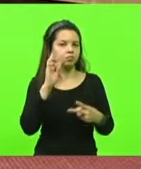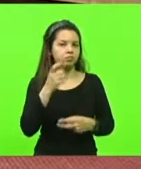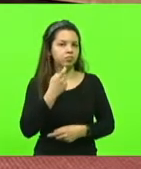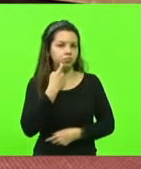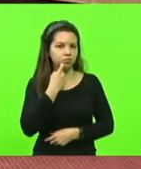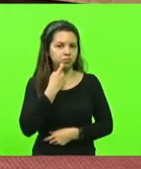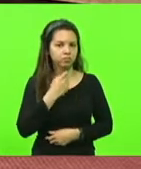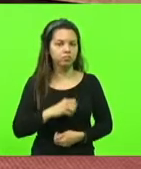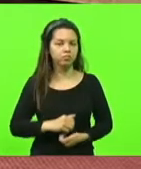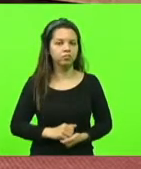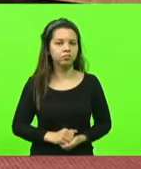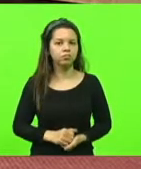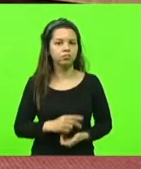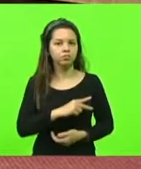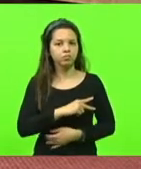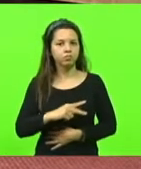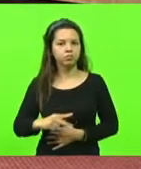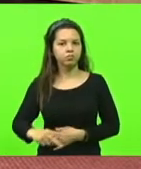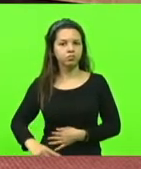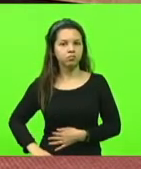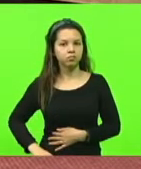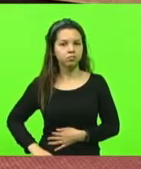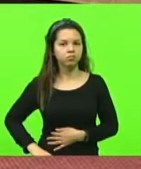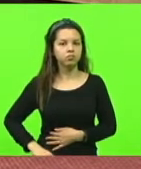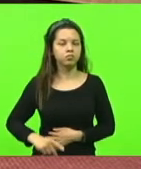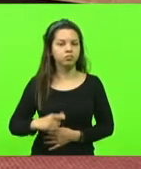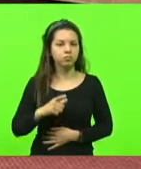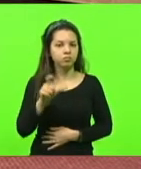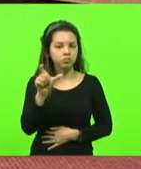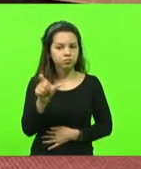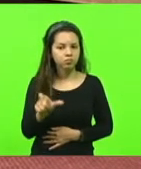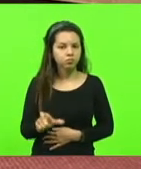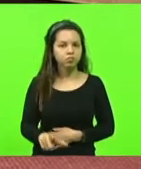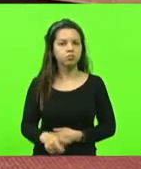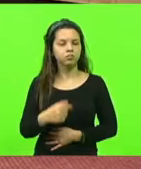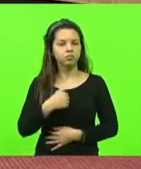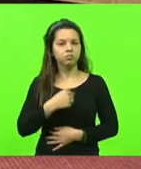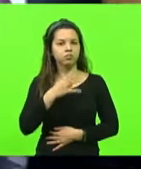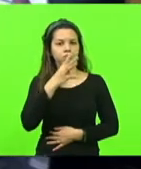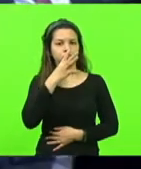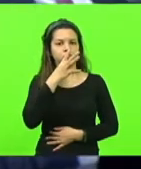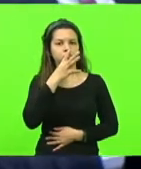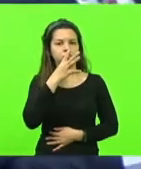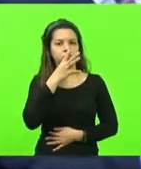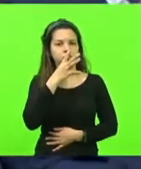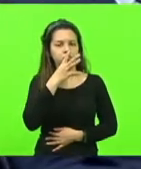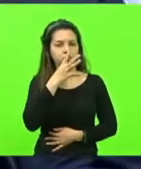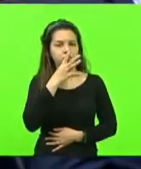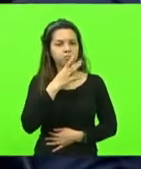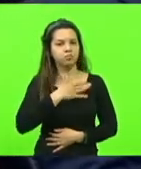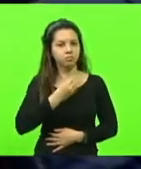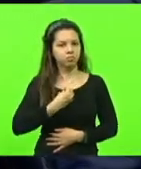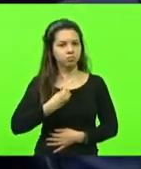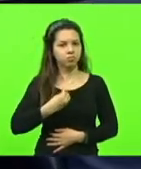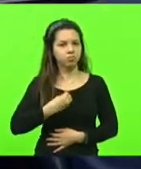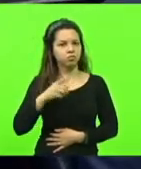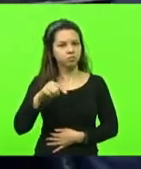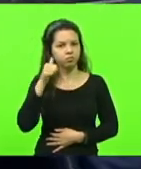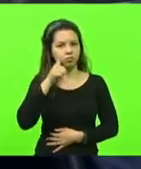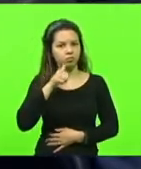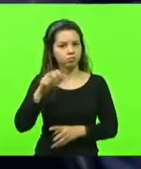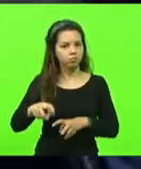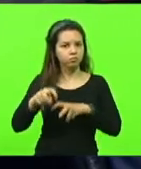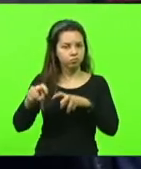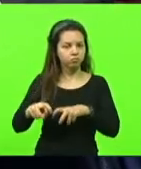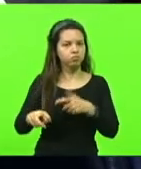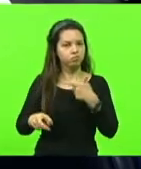Senhor presidente, a pessoa que eu mais admiro, talvez, na minha vida é uma mulher do campo. É a minha mãe. Ela saiu